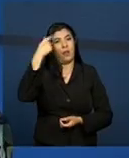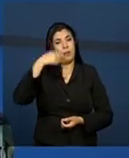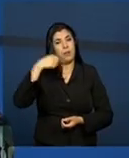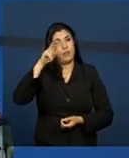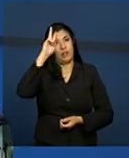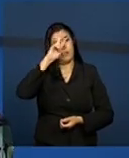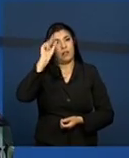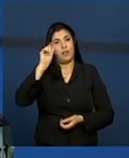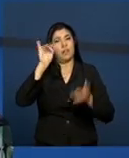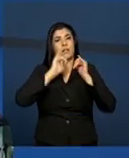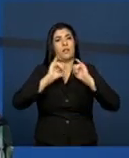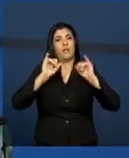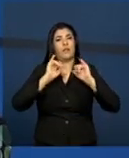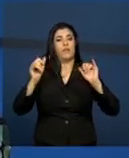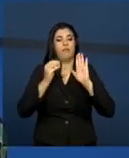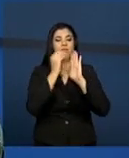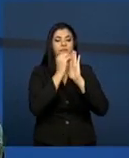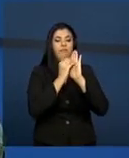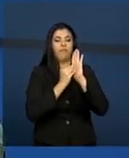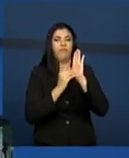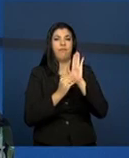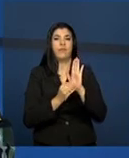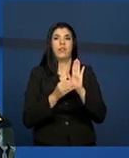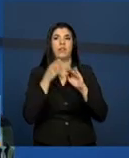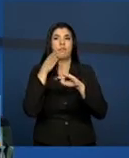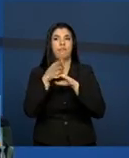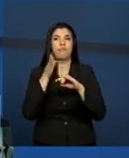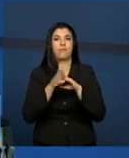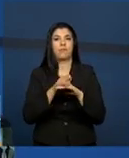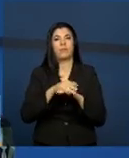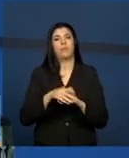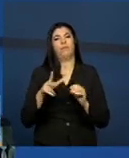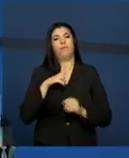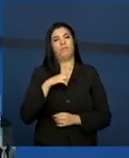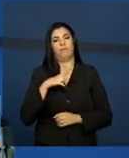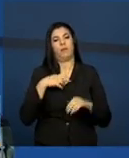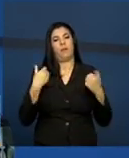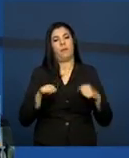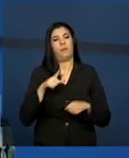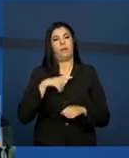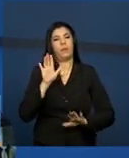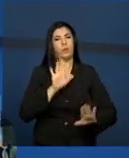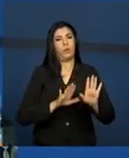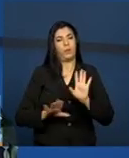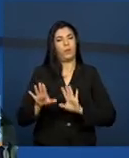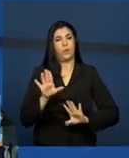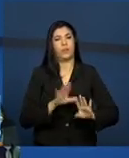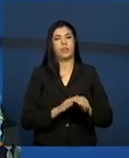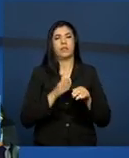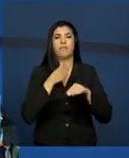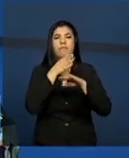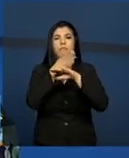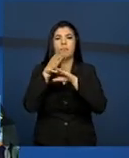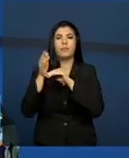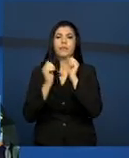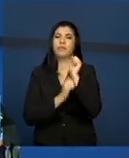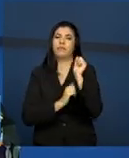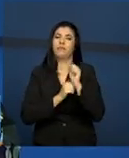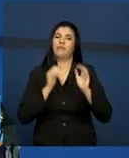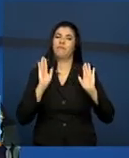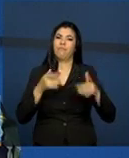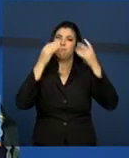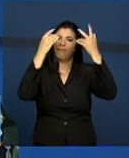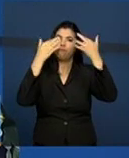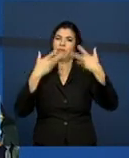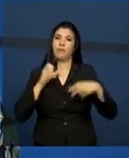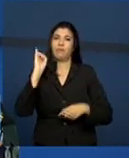as informações que constam nele são de acesso restrito. Tanto que tem todo esse cuidado com as senhas de acesso, como a Camila colocou.